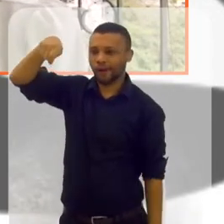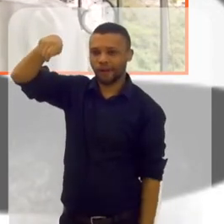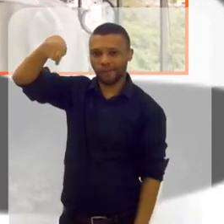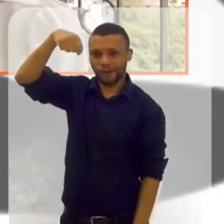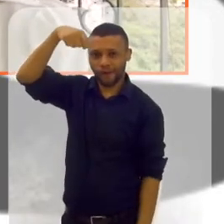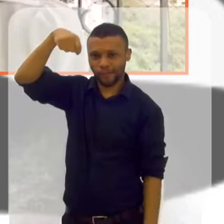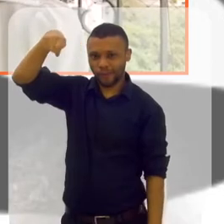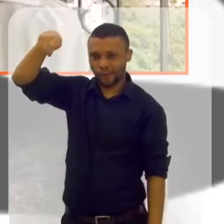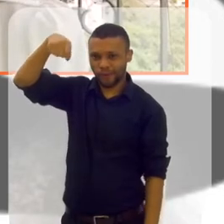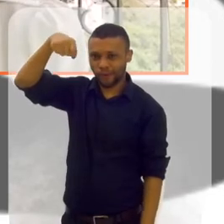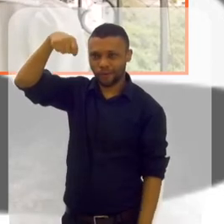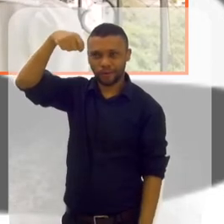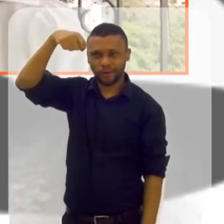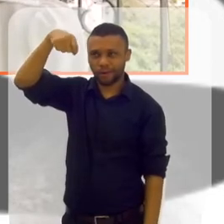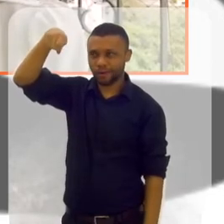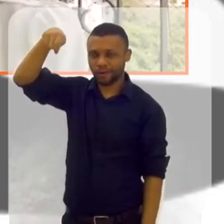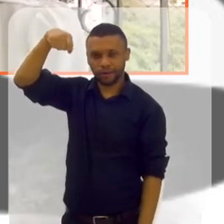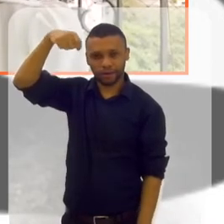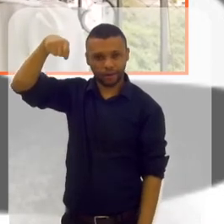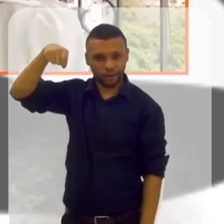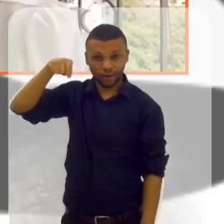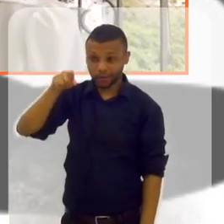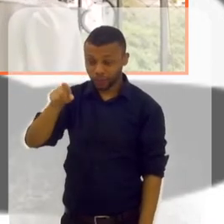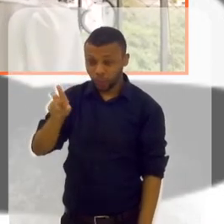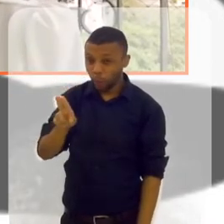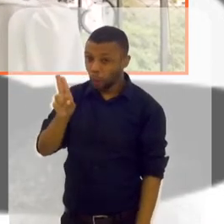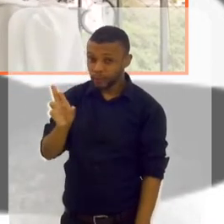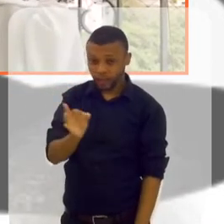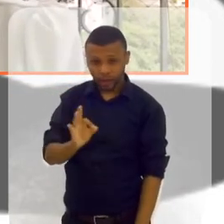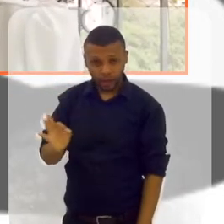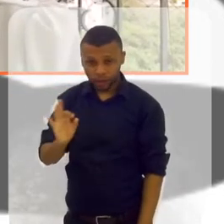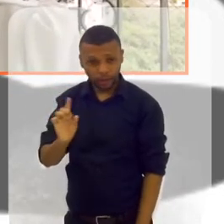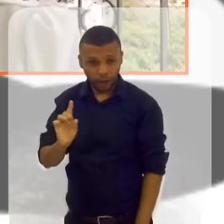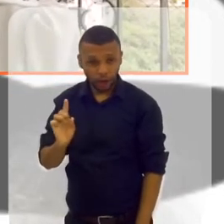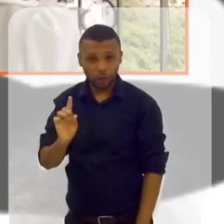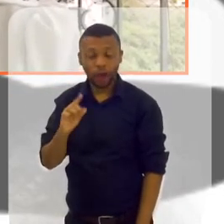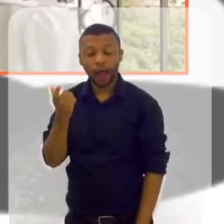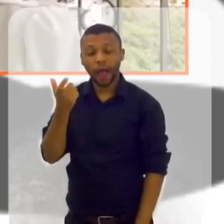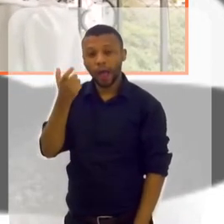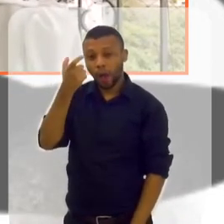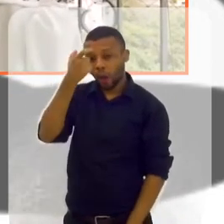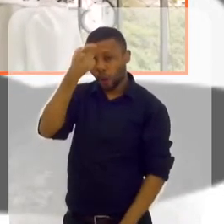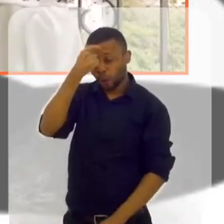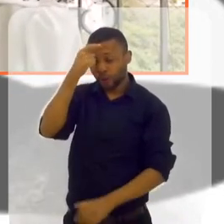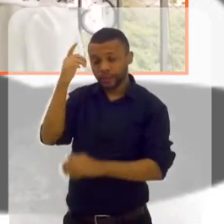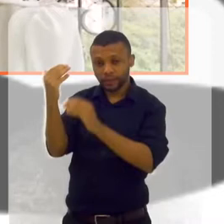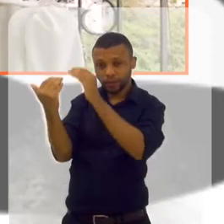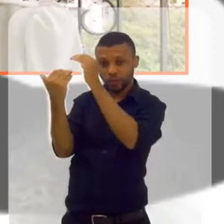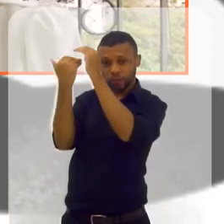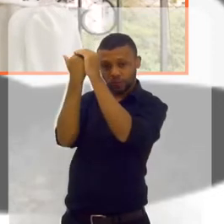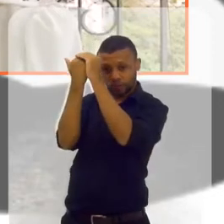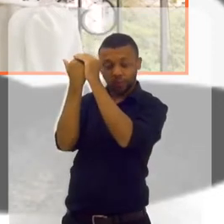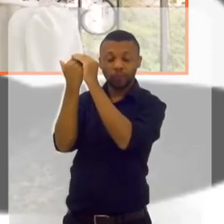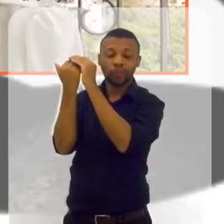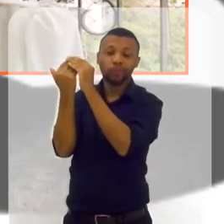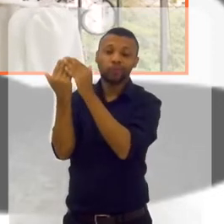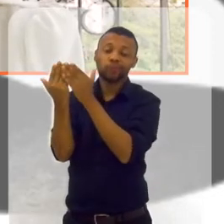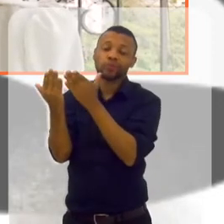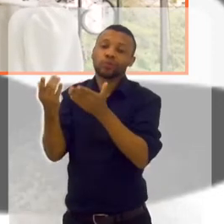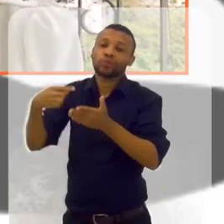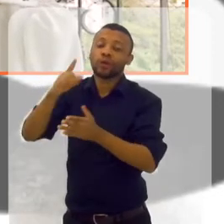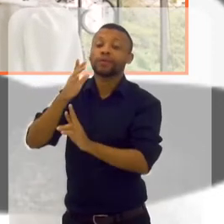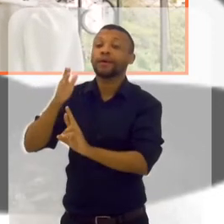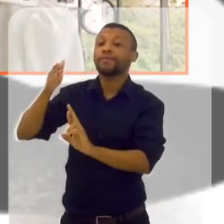Você não usa o pêndulo então, porque o que a gente vê no filme, né, que é o inconsciente coletivo, todo mundo, quando se refere à